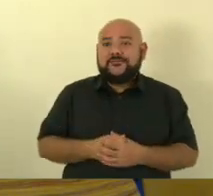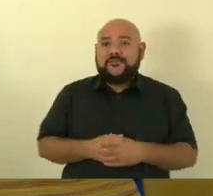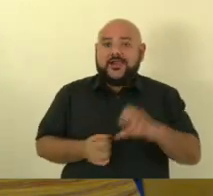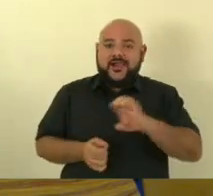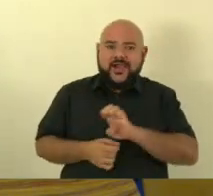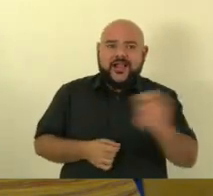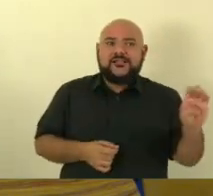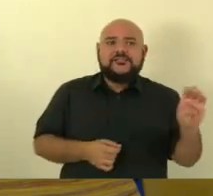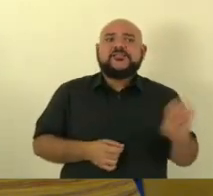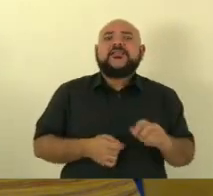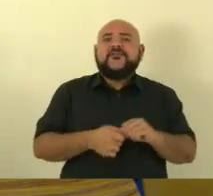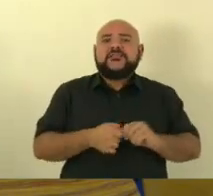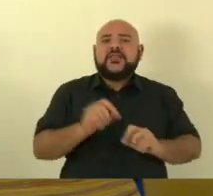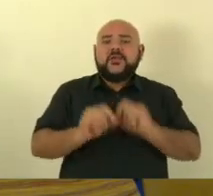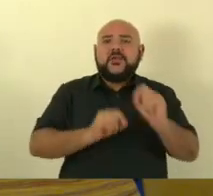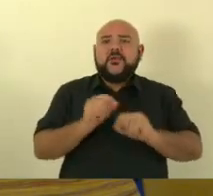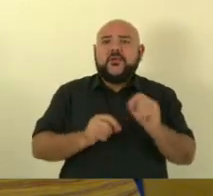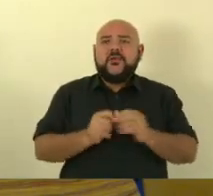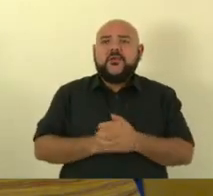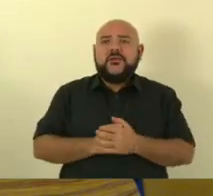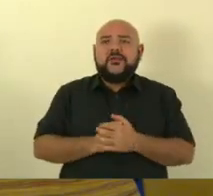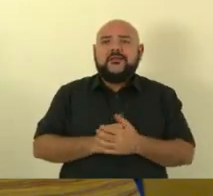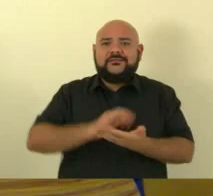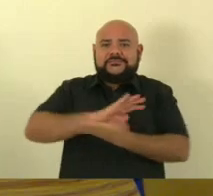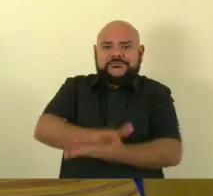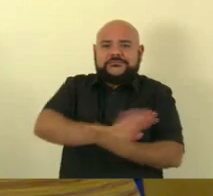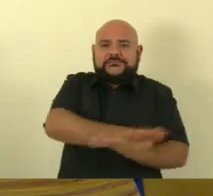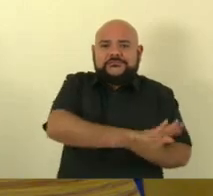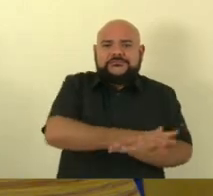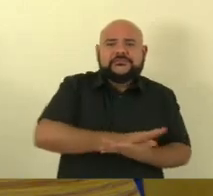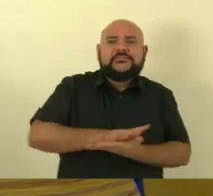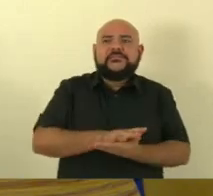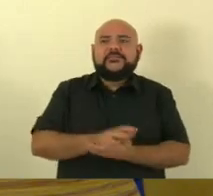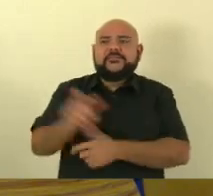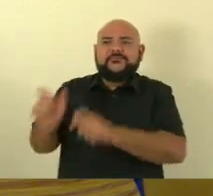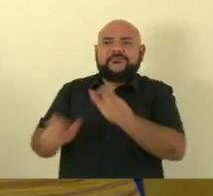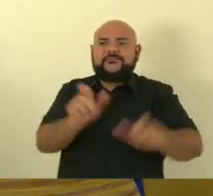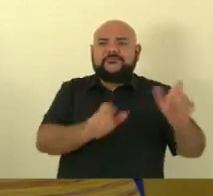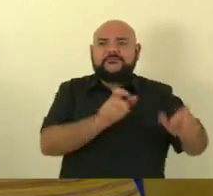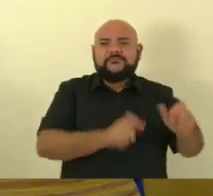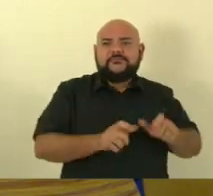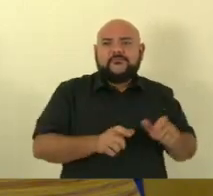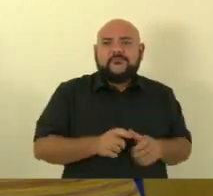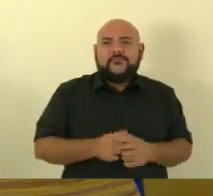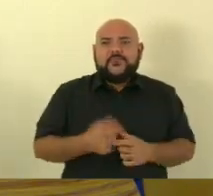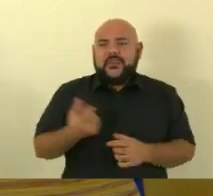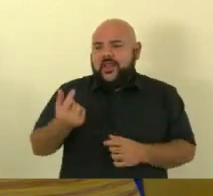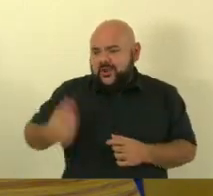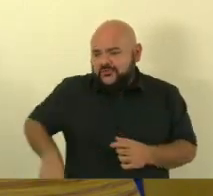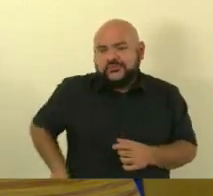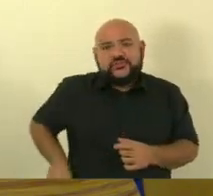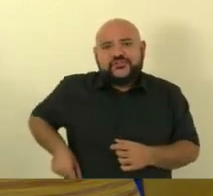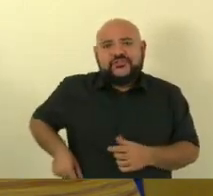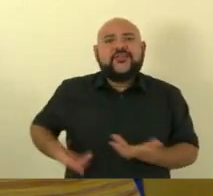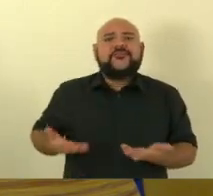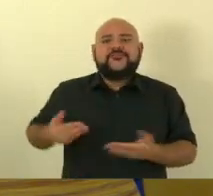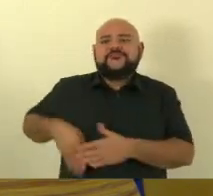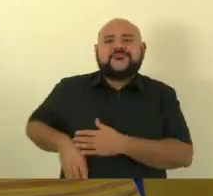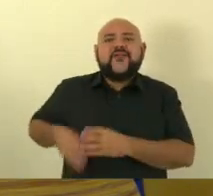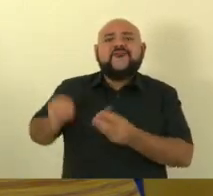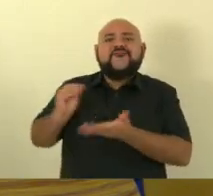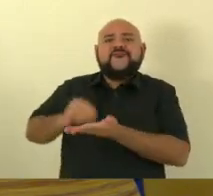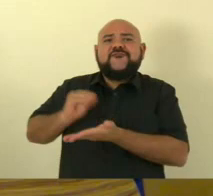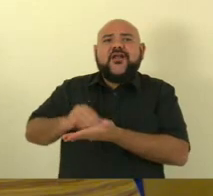taxação progressivamente pra cada vez mais o cidadão ter menos dinheiro no bolso e o estado ter mais dinheiro no